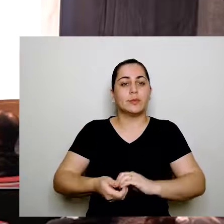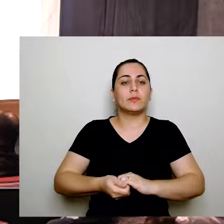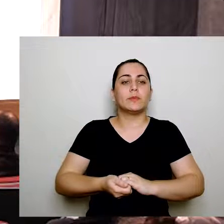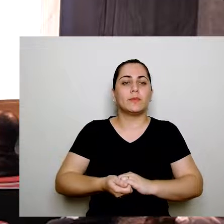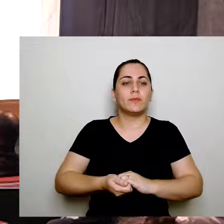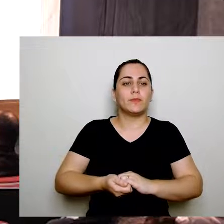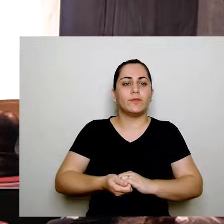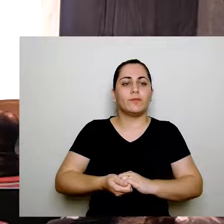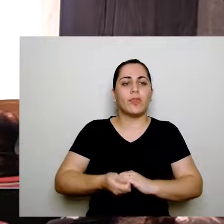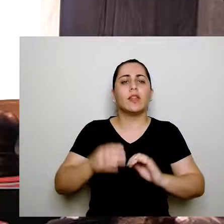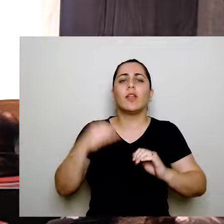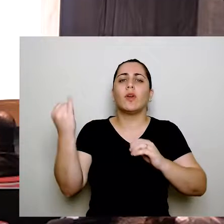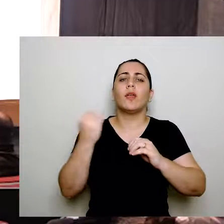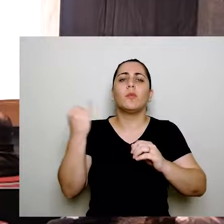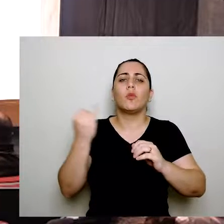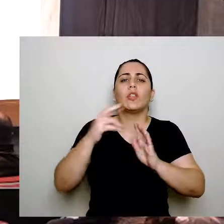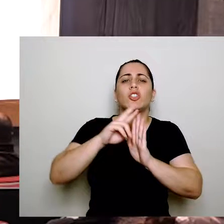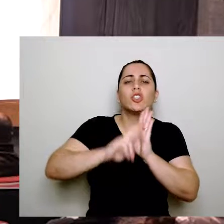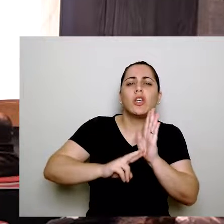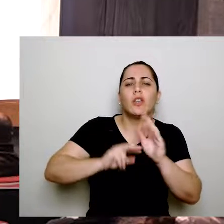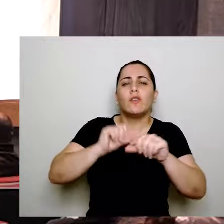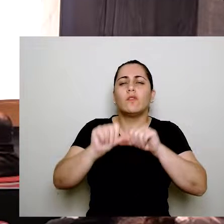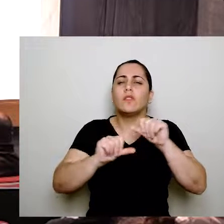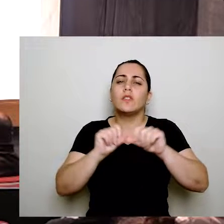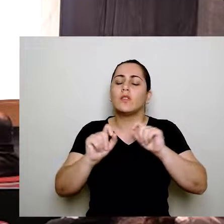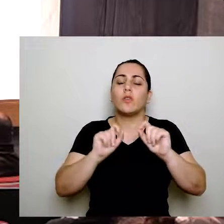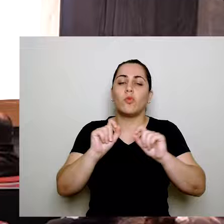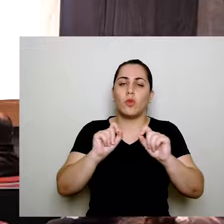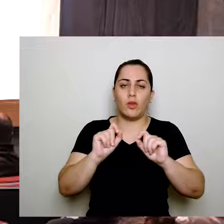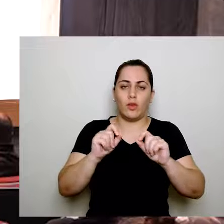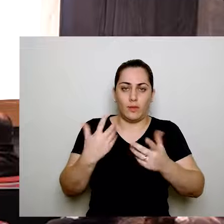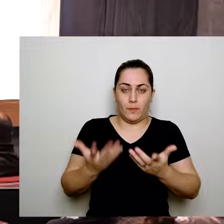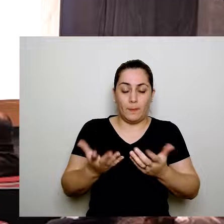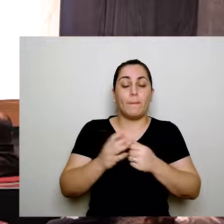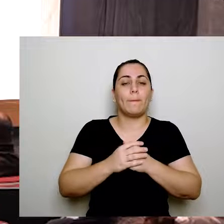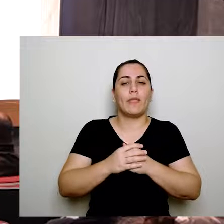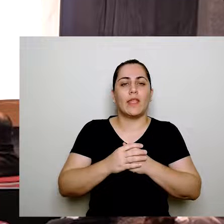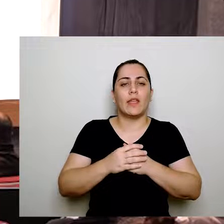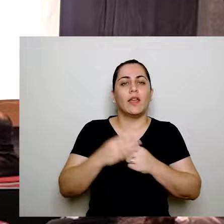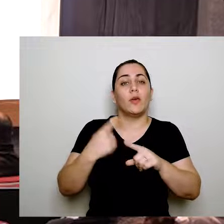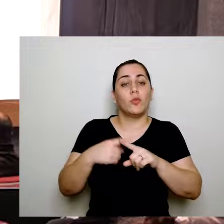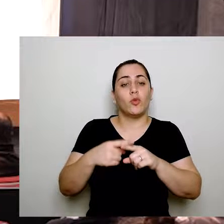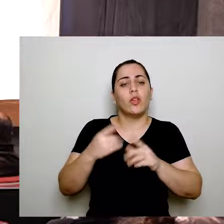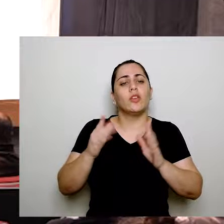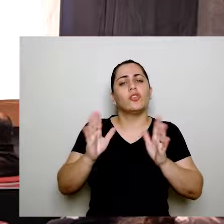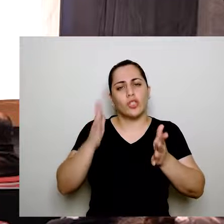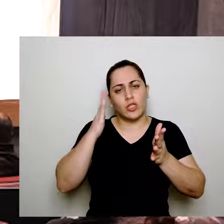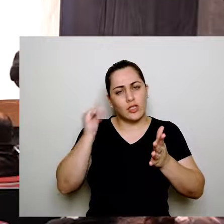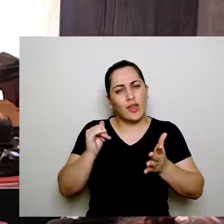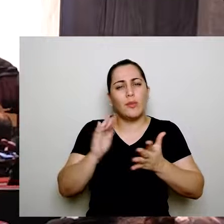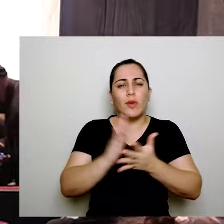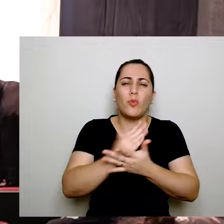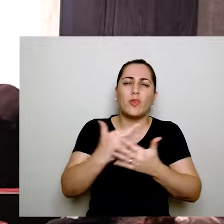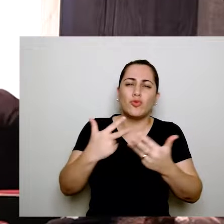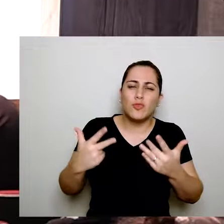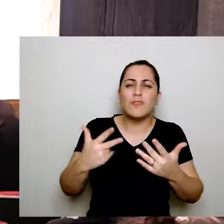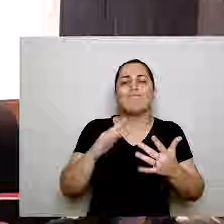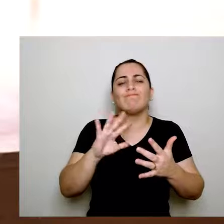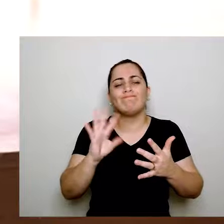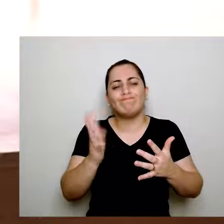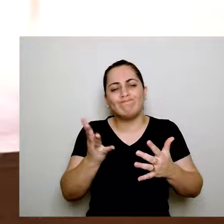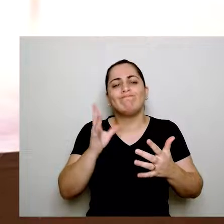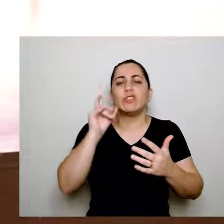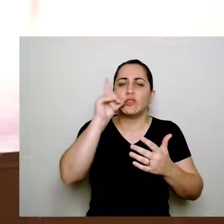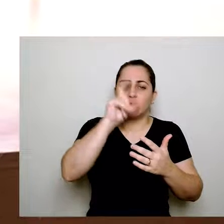Por que é importante essa revisão neste momento? Porque nós sabemos que alguns desconfortos foram causados